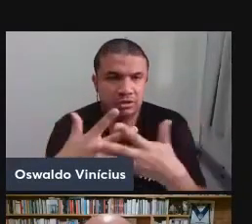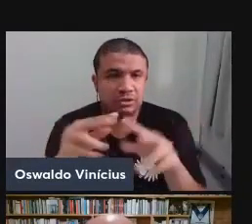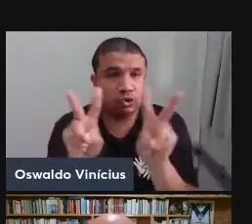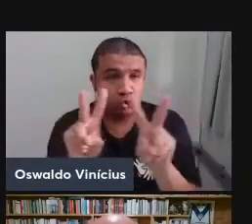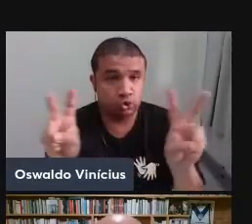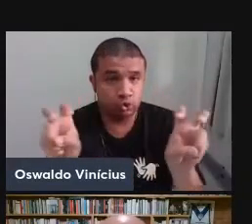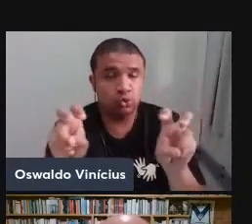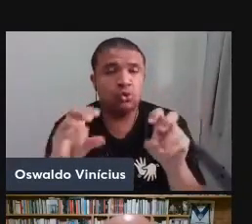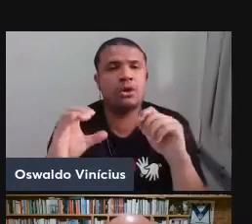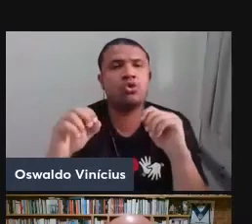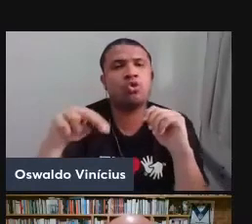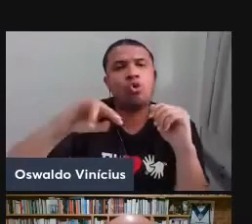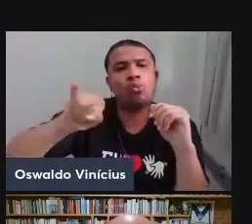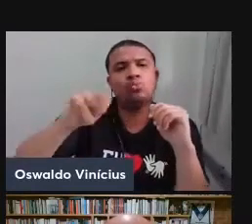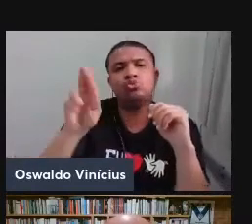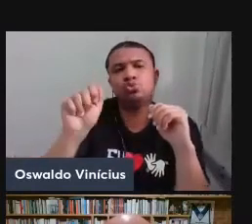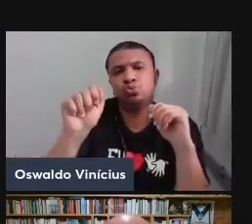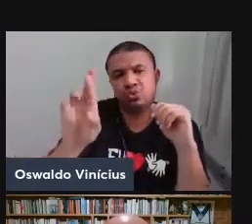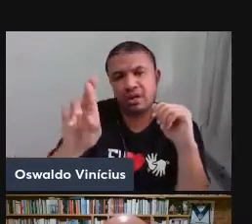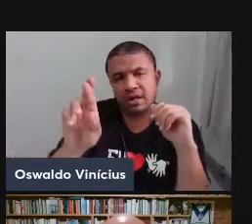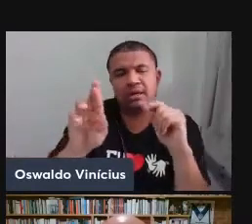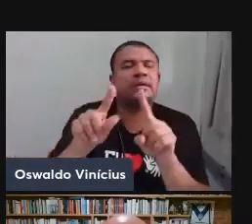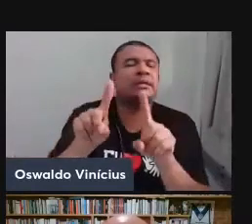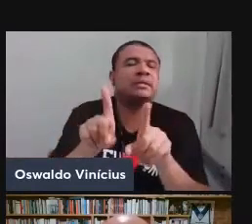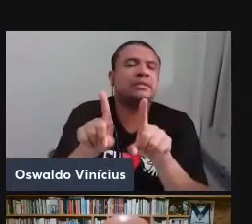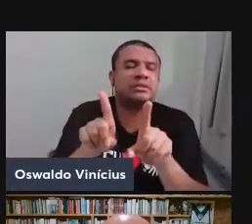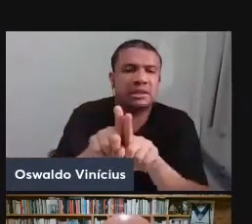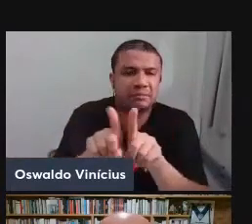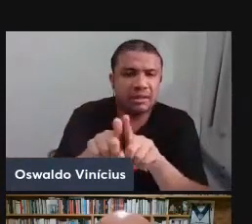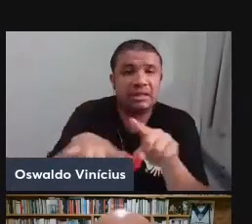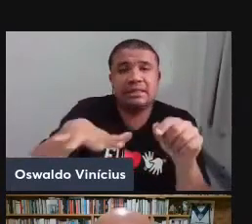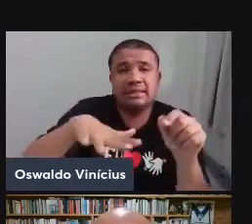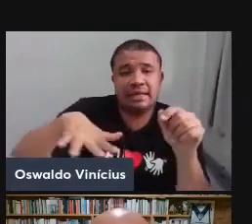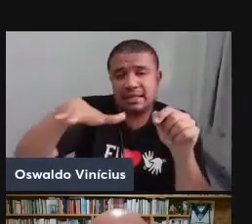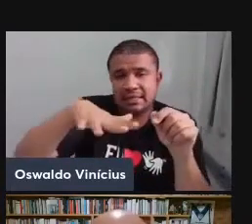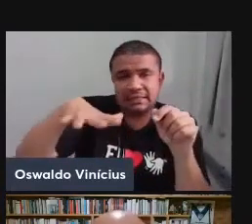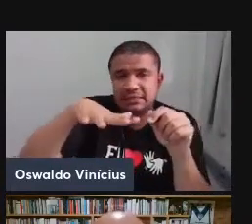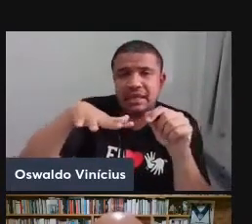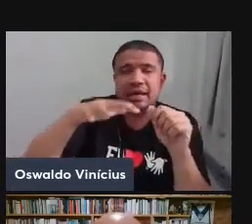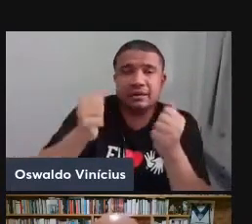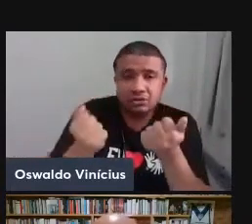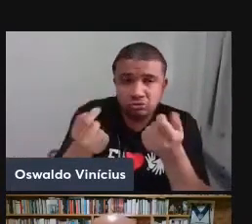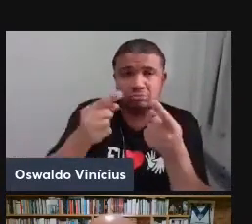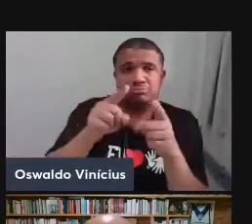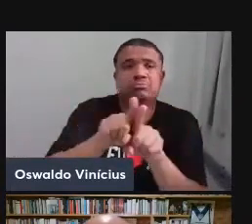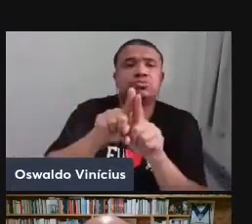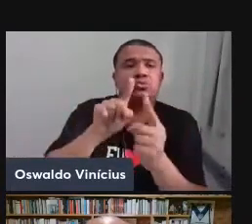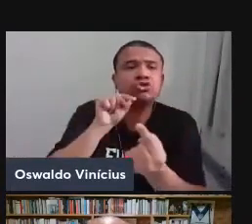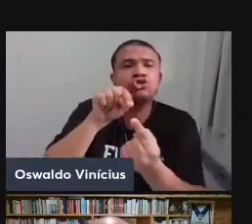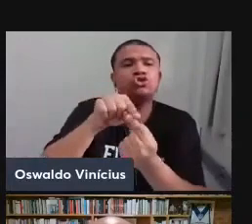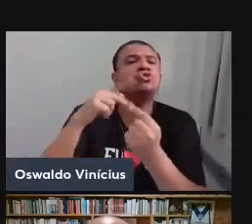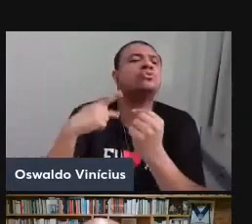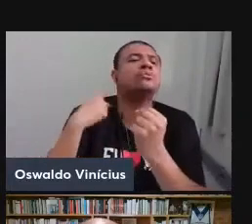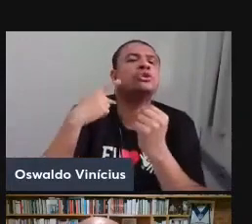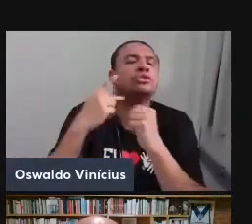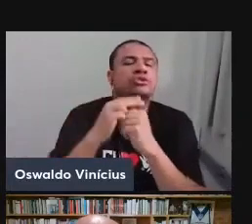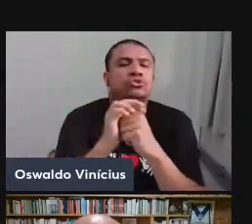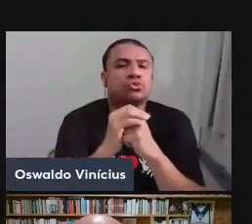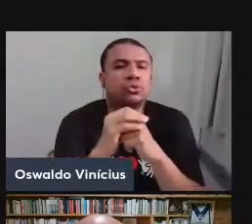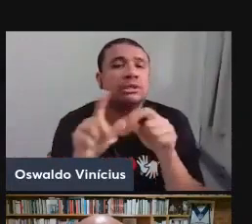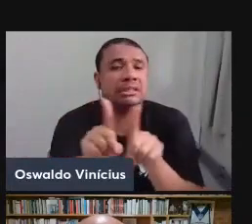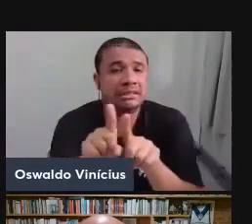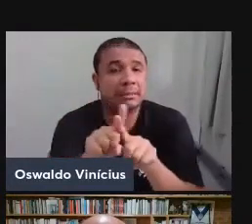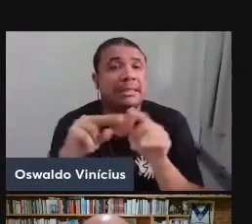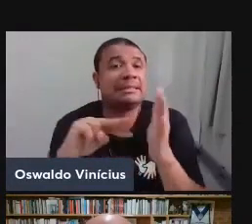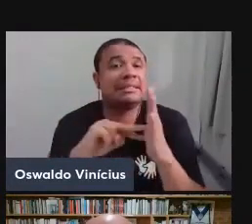conjurar o Estado, tem a ver com essa dimensão de se associar com uma finalidade política. Ela também